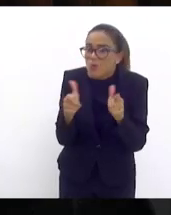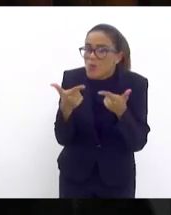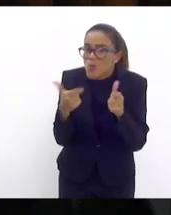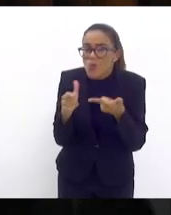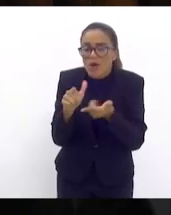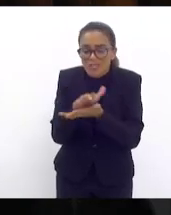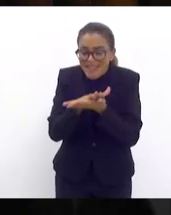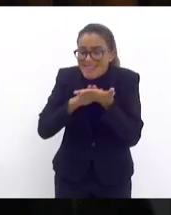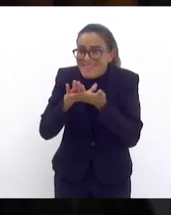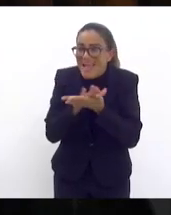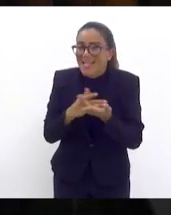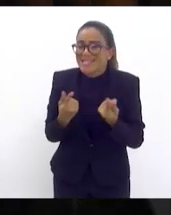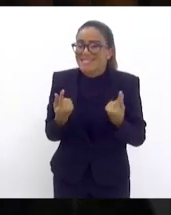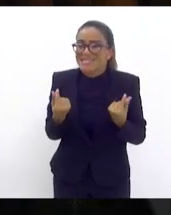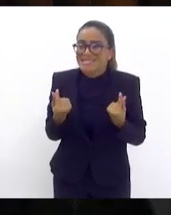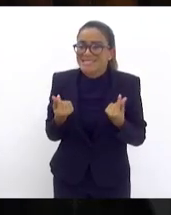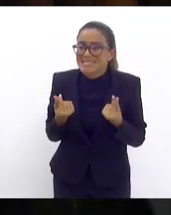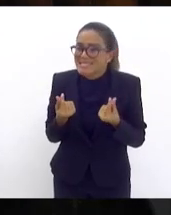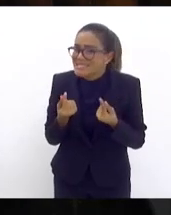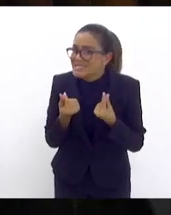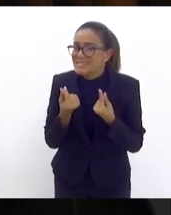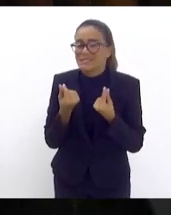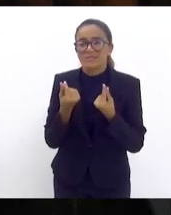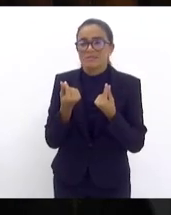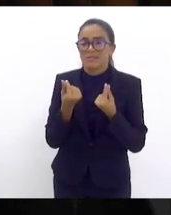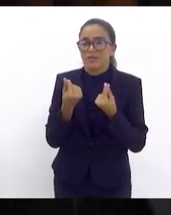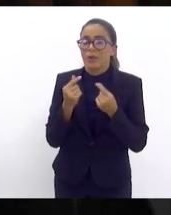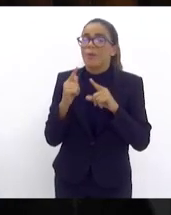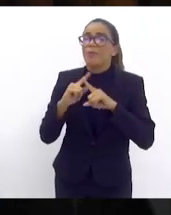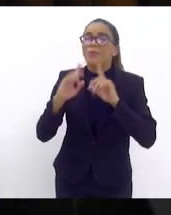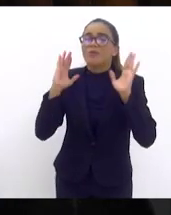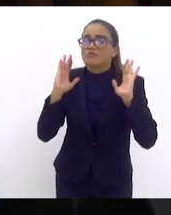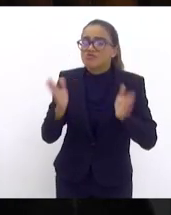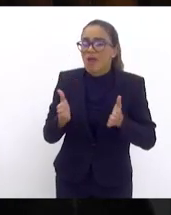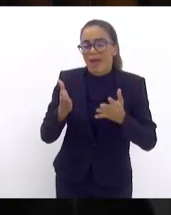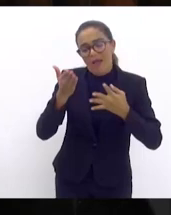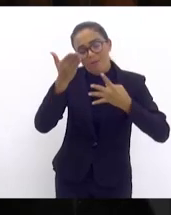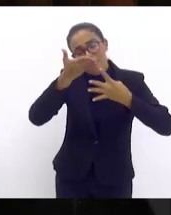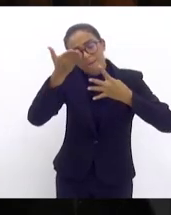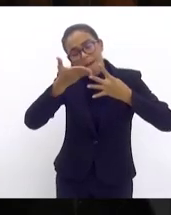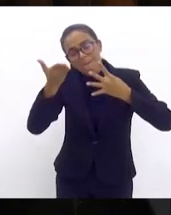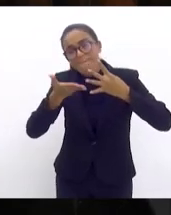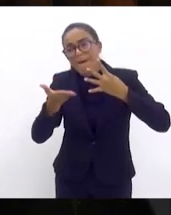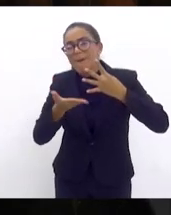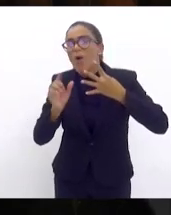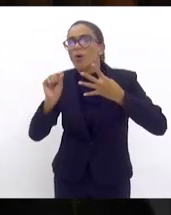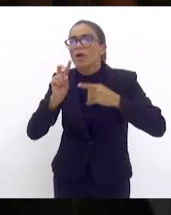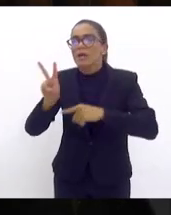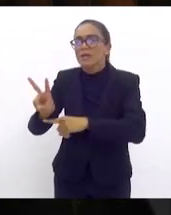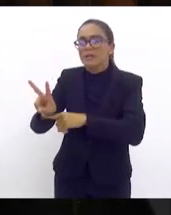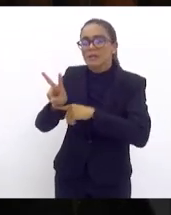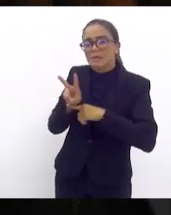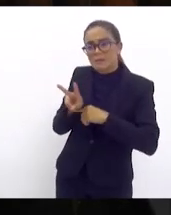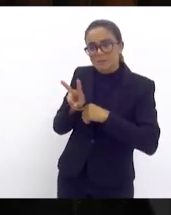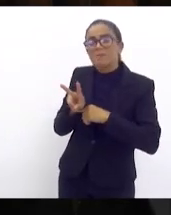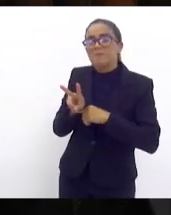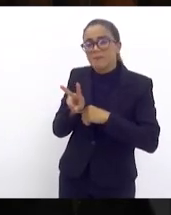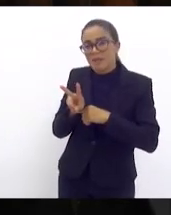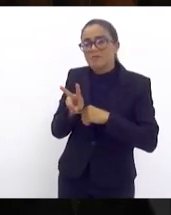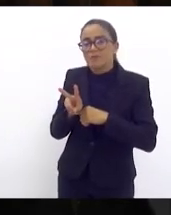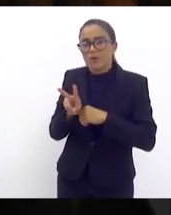porque venceu agora também a primeira parcela desse empréstimo desse programa